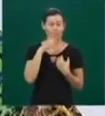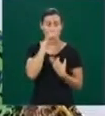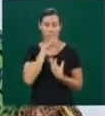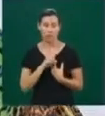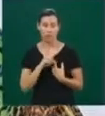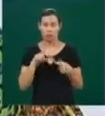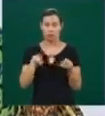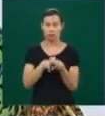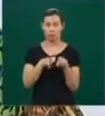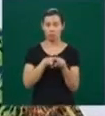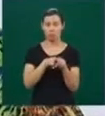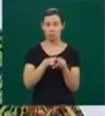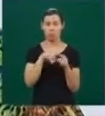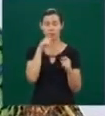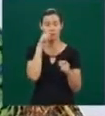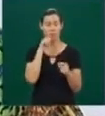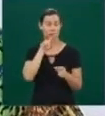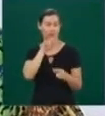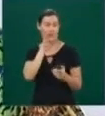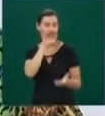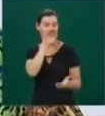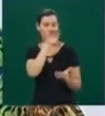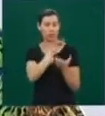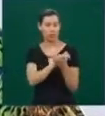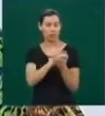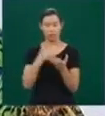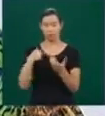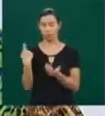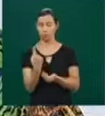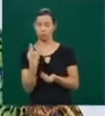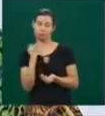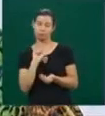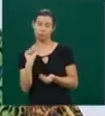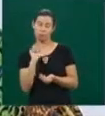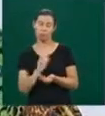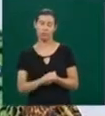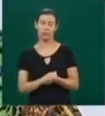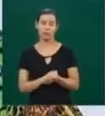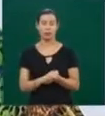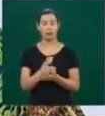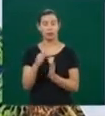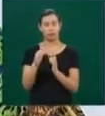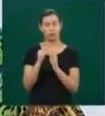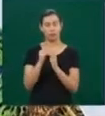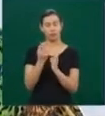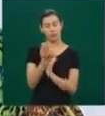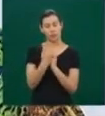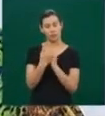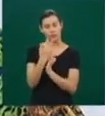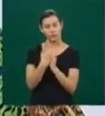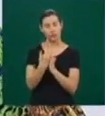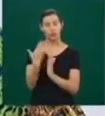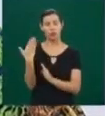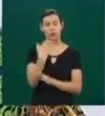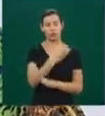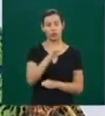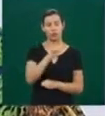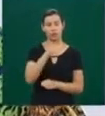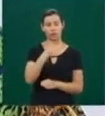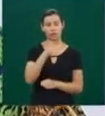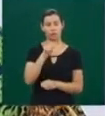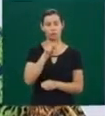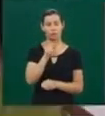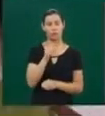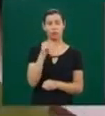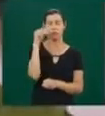eu pinto, eu tenho quadro e quando eu vou lá também os alunos são muito legais, minha professora, sabe? Nossa, todo mundo é legal e eu adoro